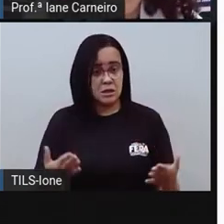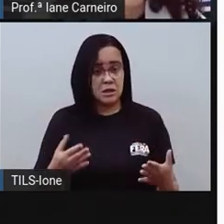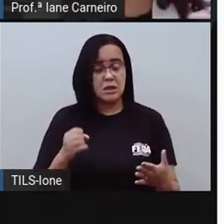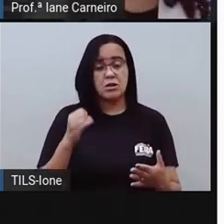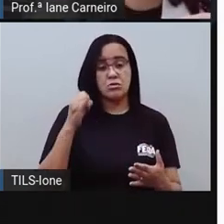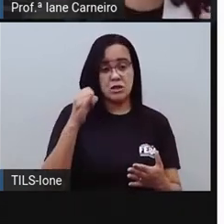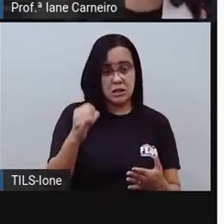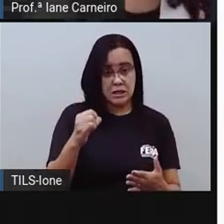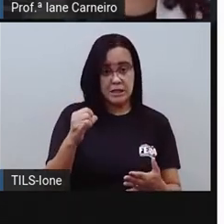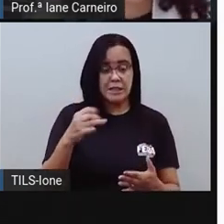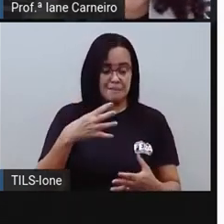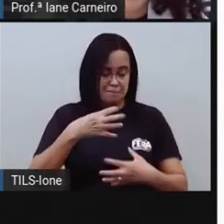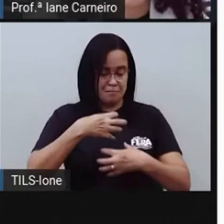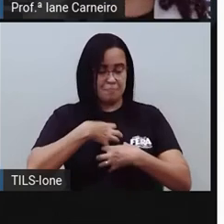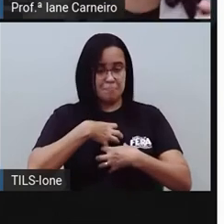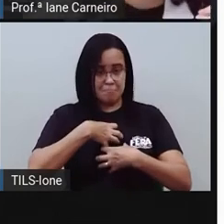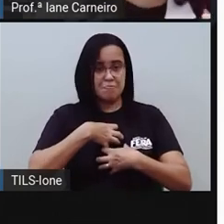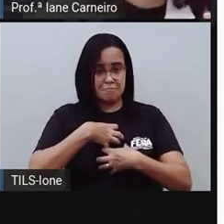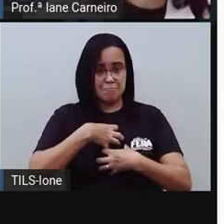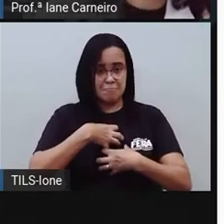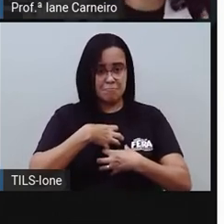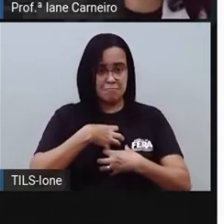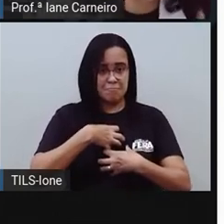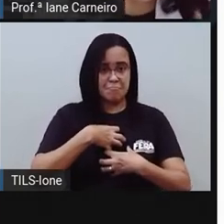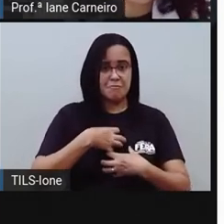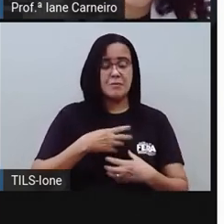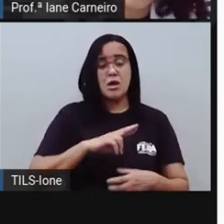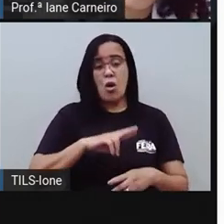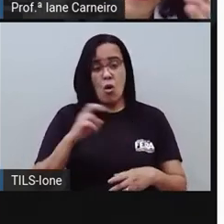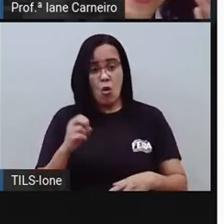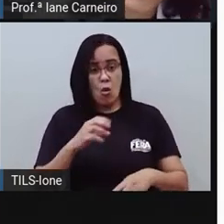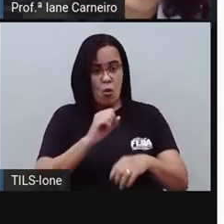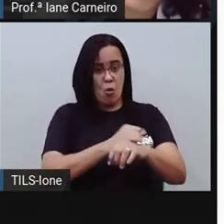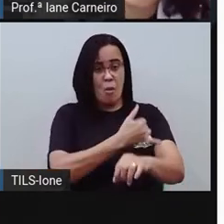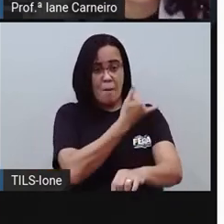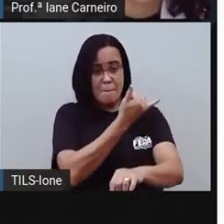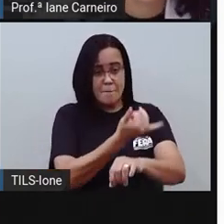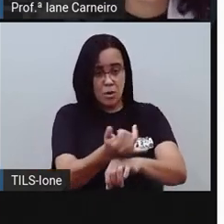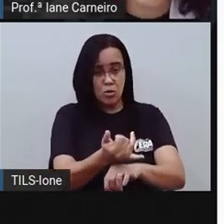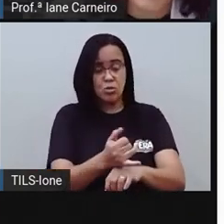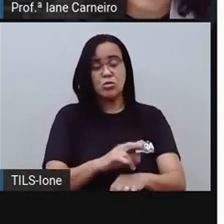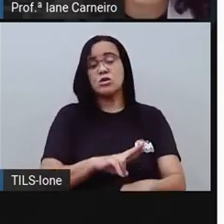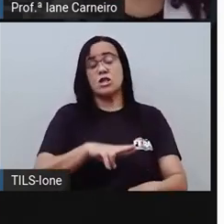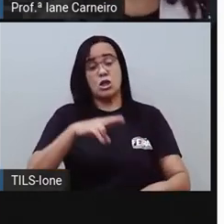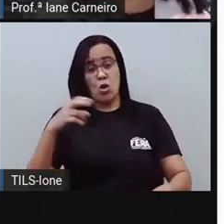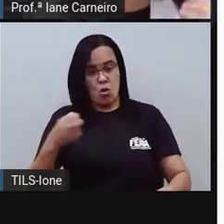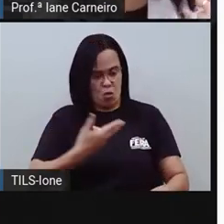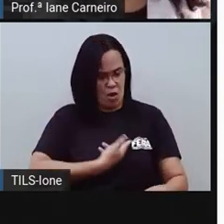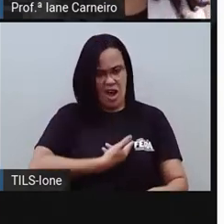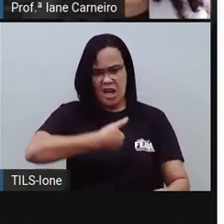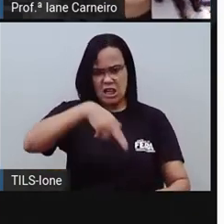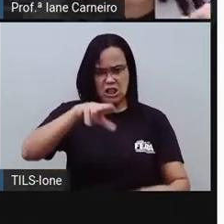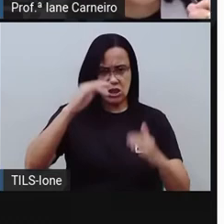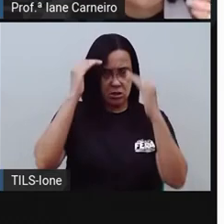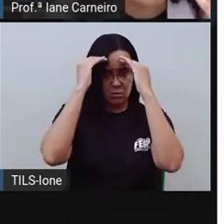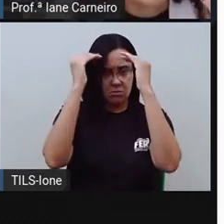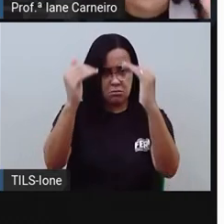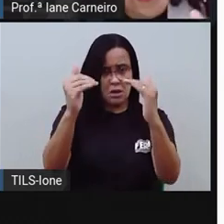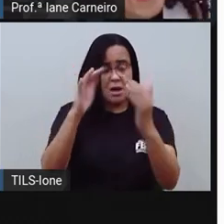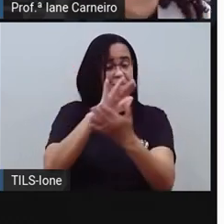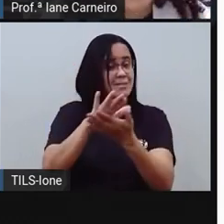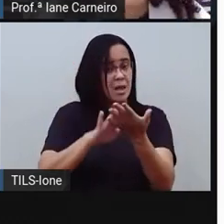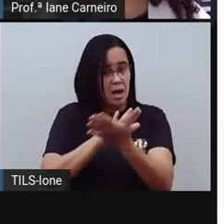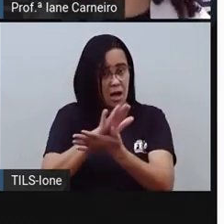bullying, de racismo, de intolerância religiosa na sua escola, é importante você